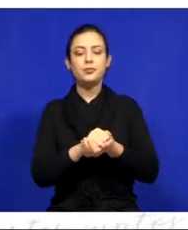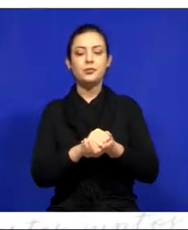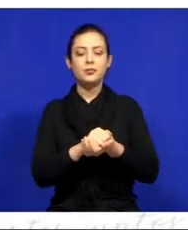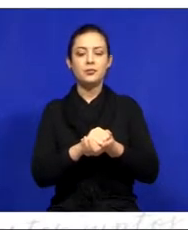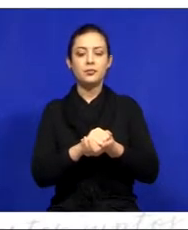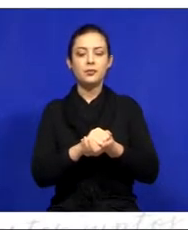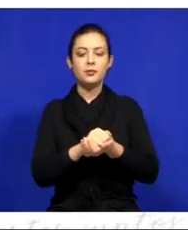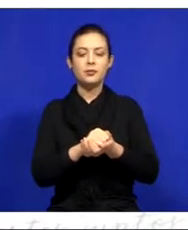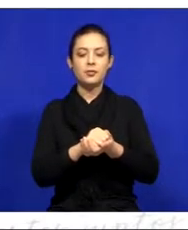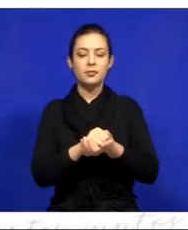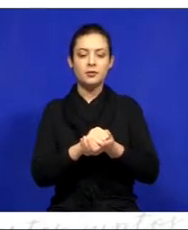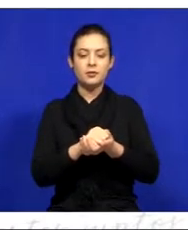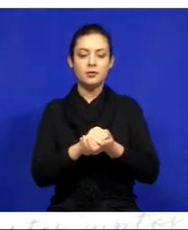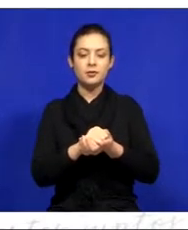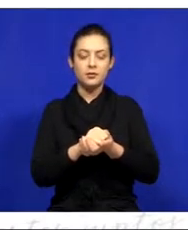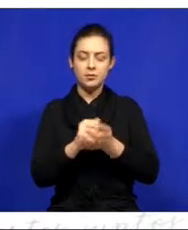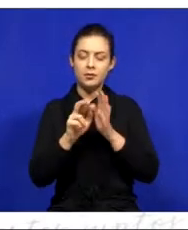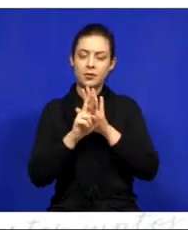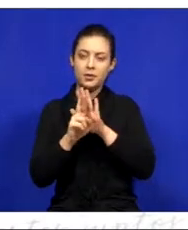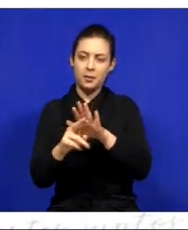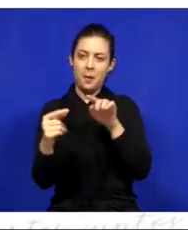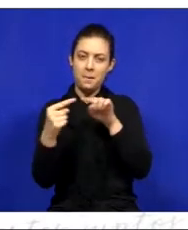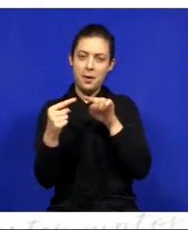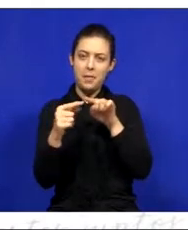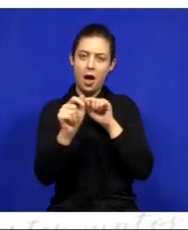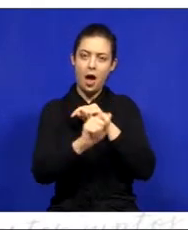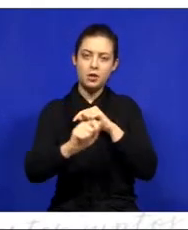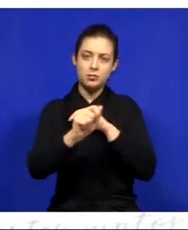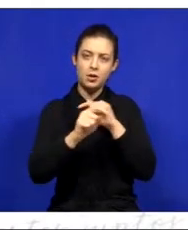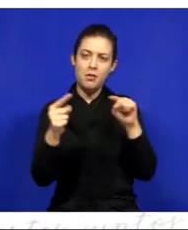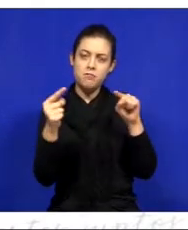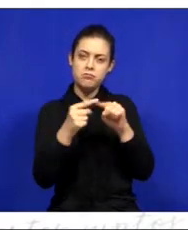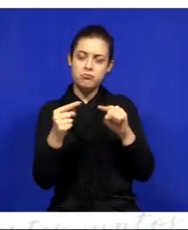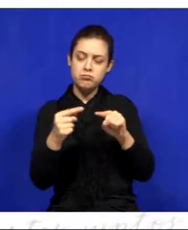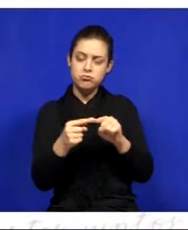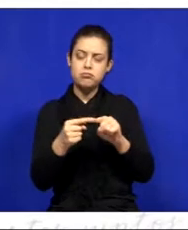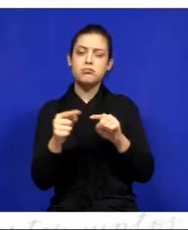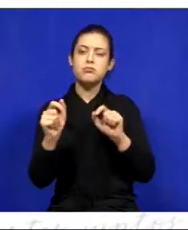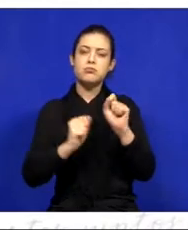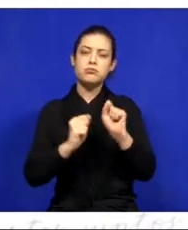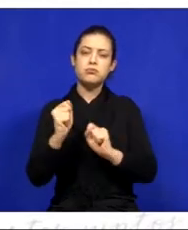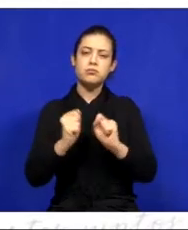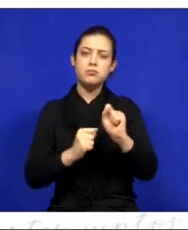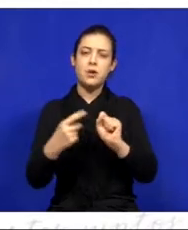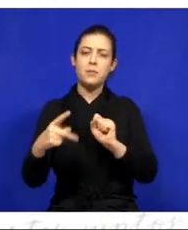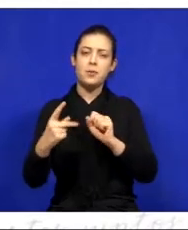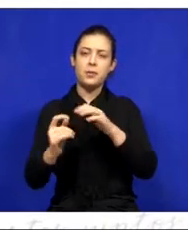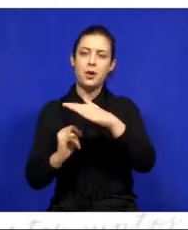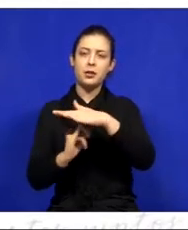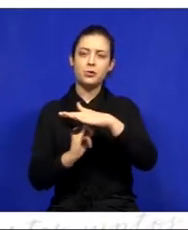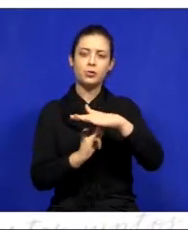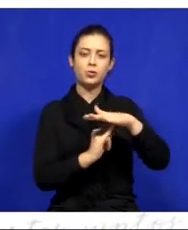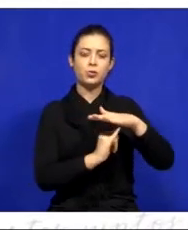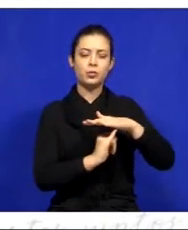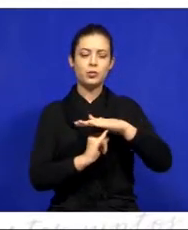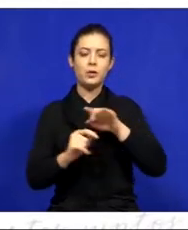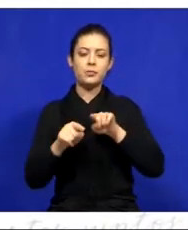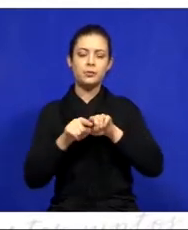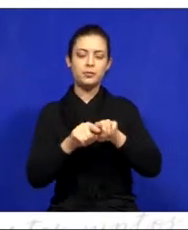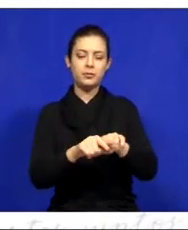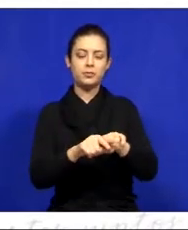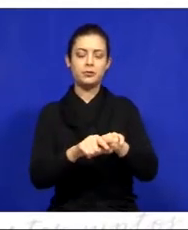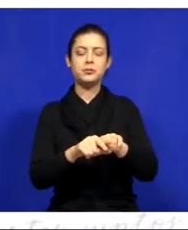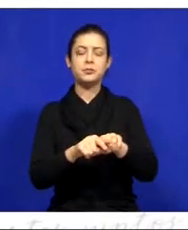de acordo com a representante da associação, das instituições ali que